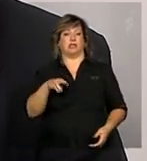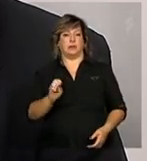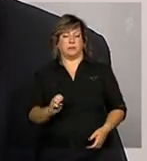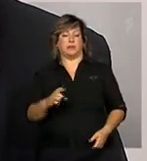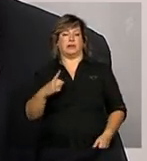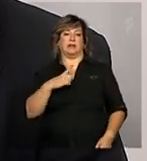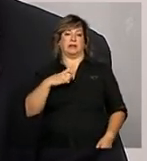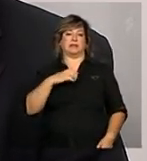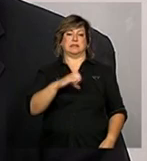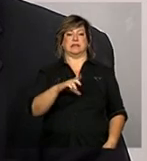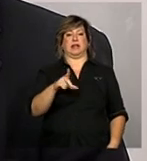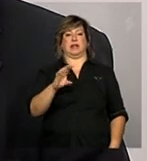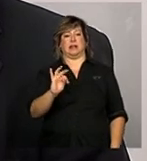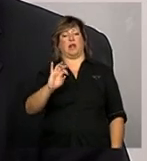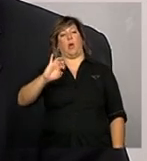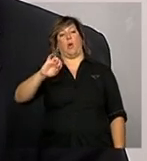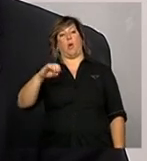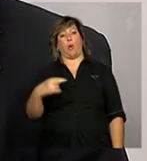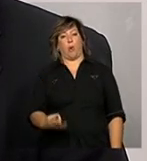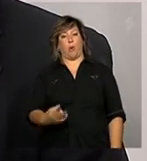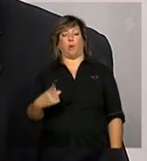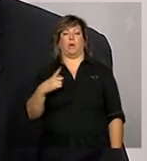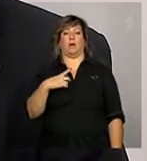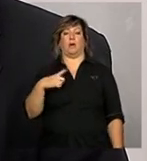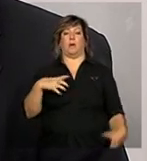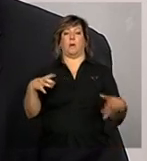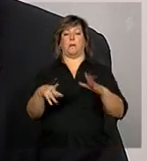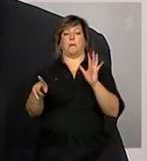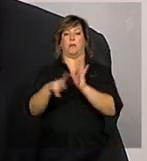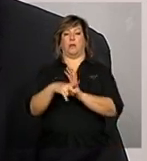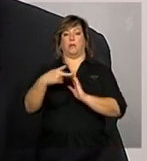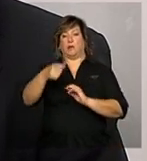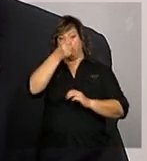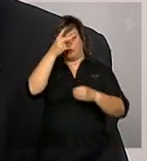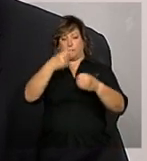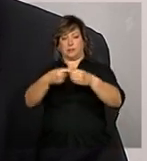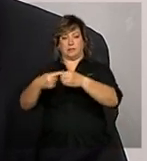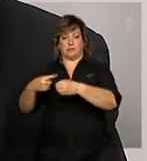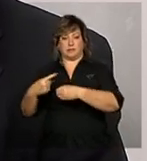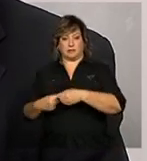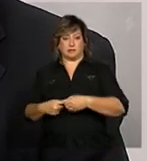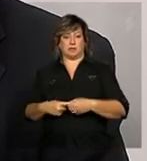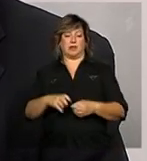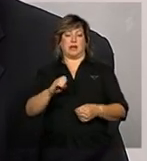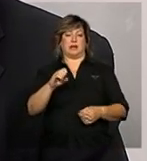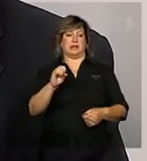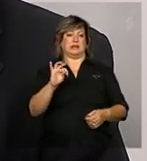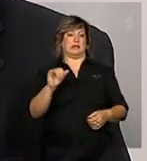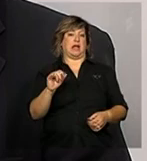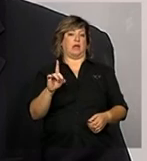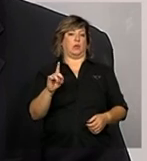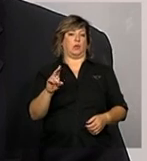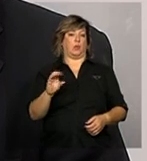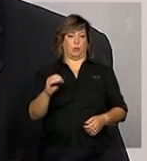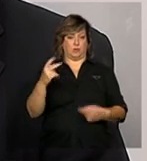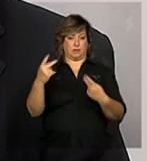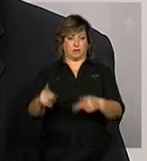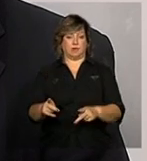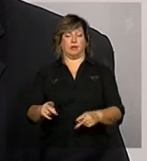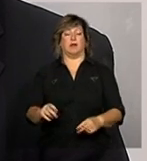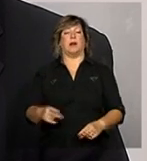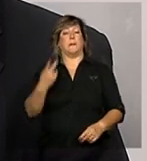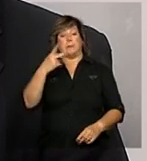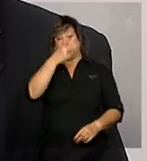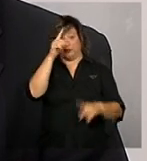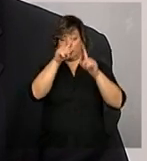seja CLT ou um regime próprio municipal estadual para servidores públicos e a resolução do